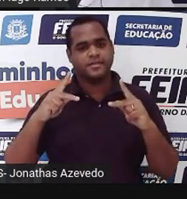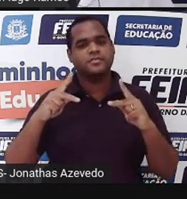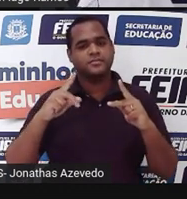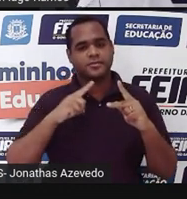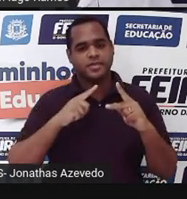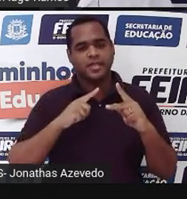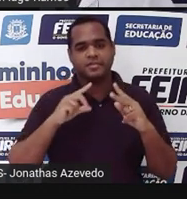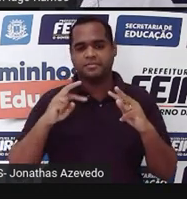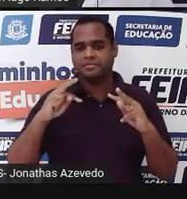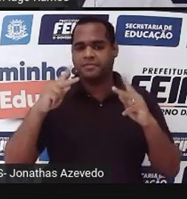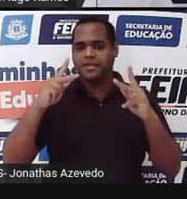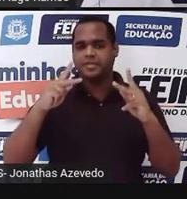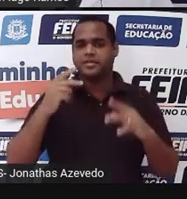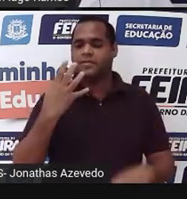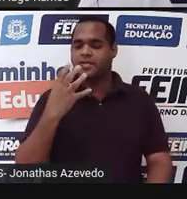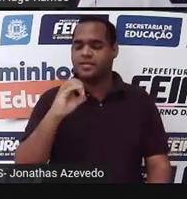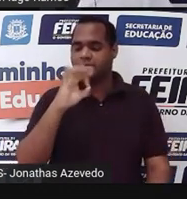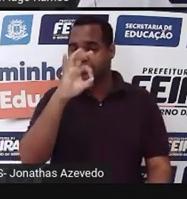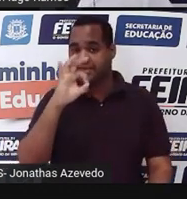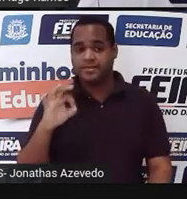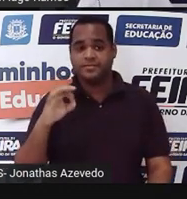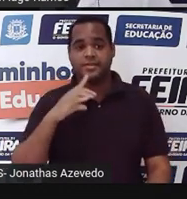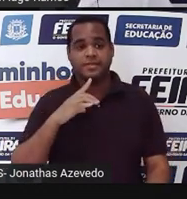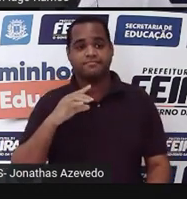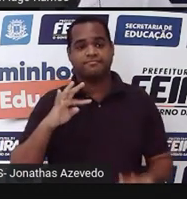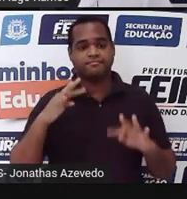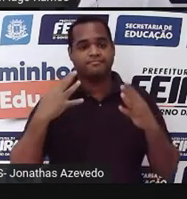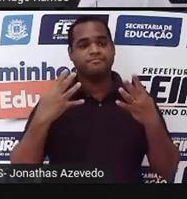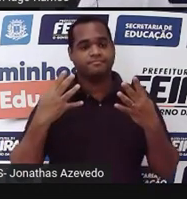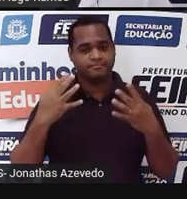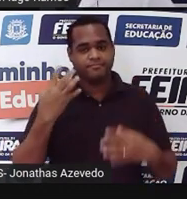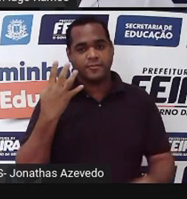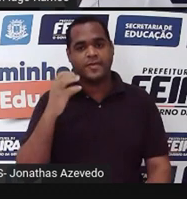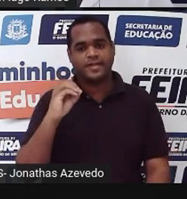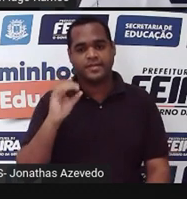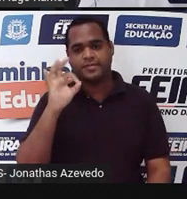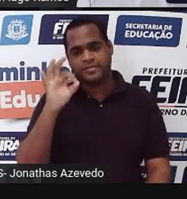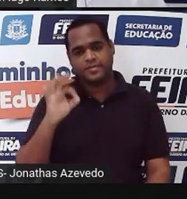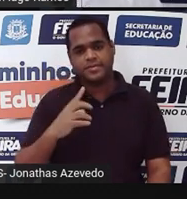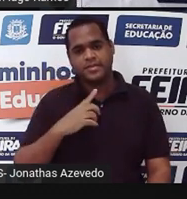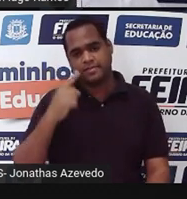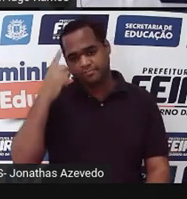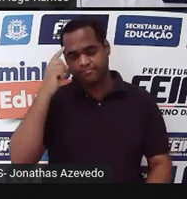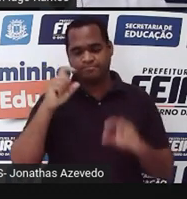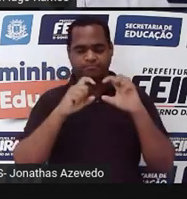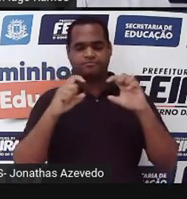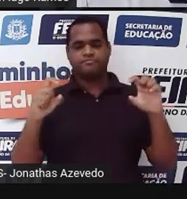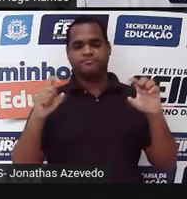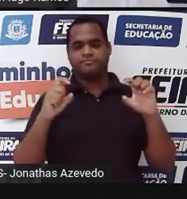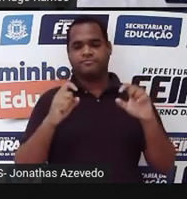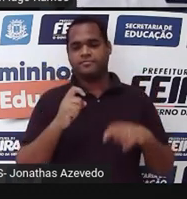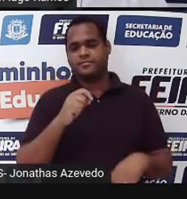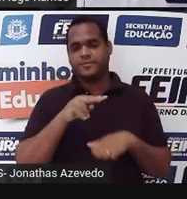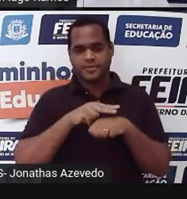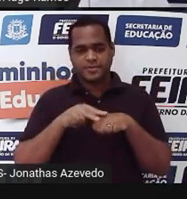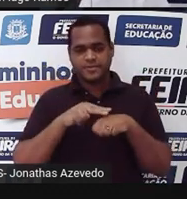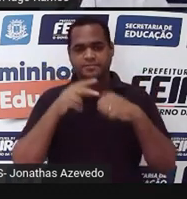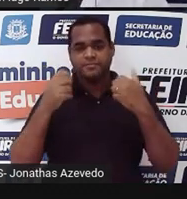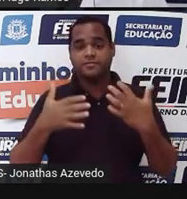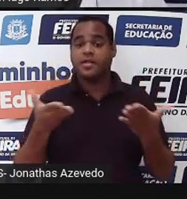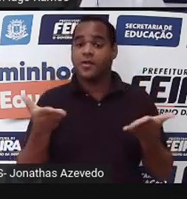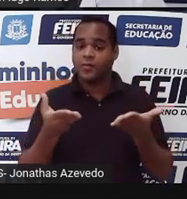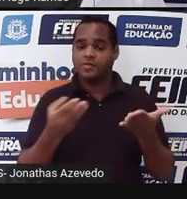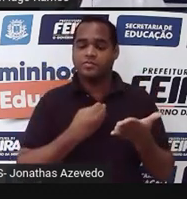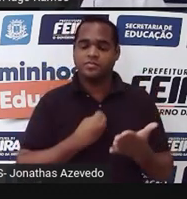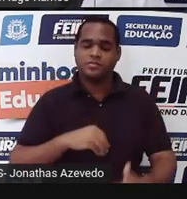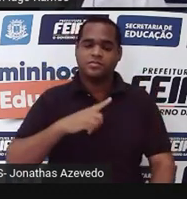um acréscimo de 40%. Por isso eu estou grifando ali, é acréscimo de 40%. Ou seja, agora